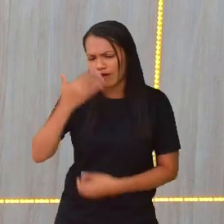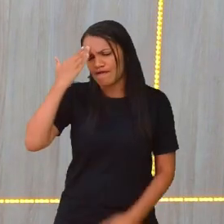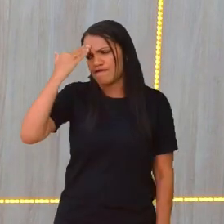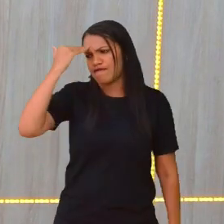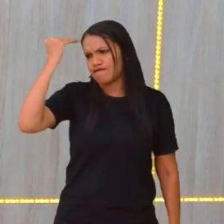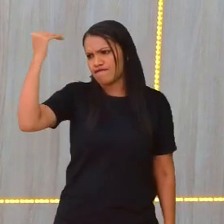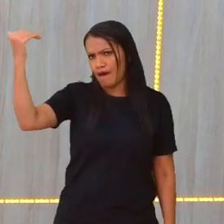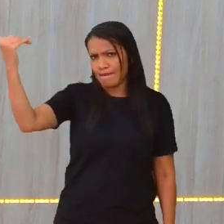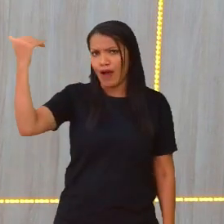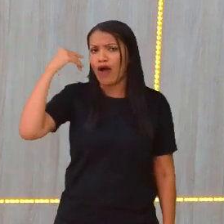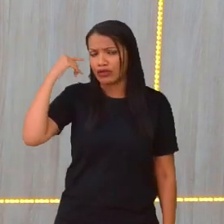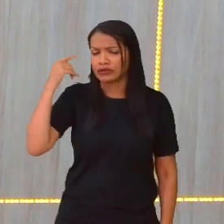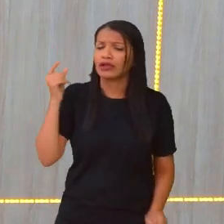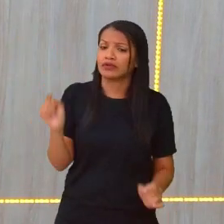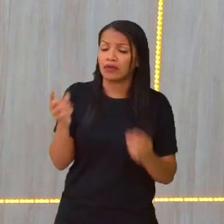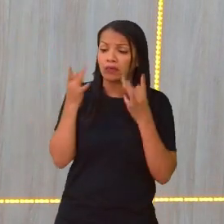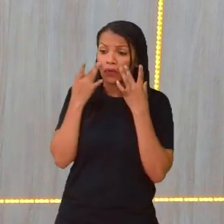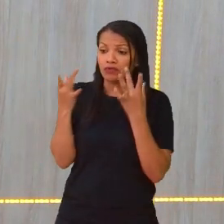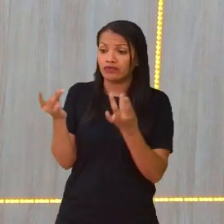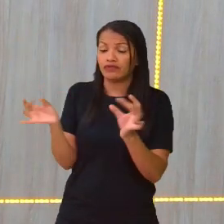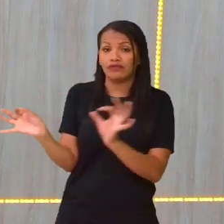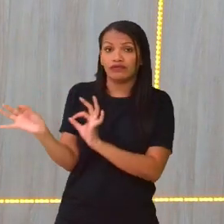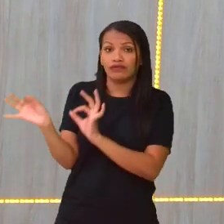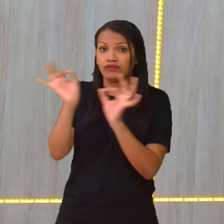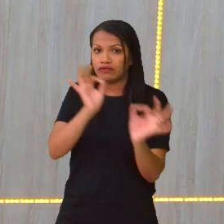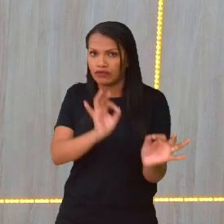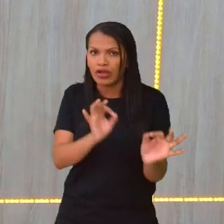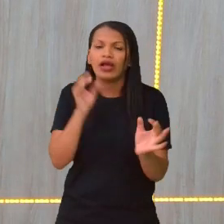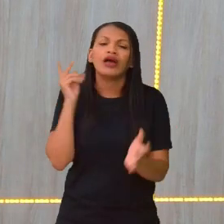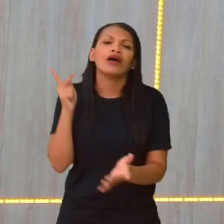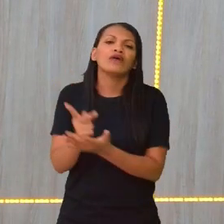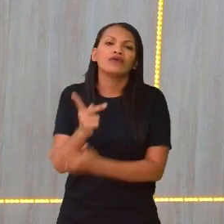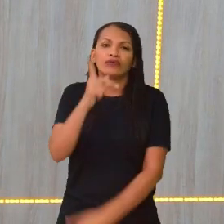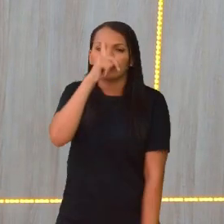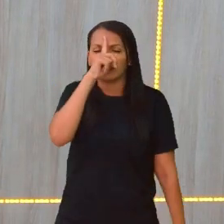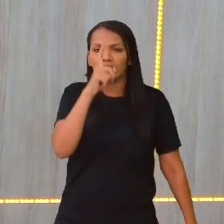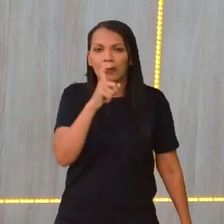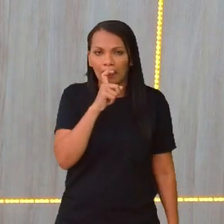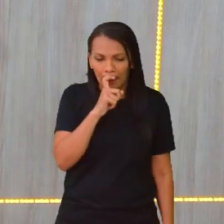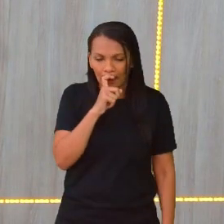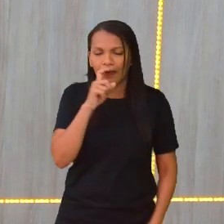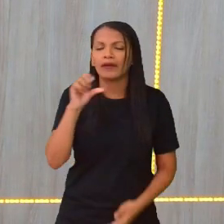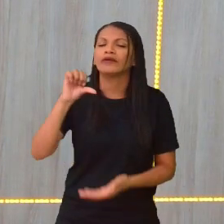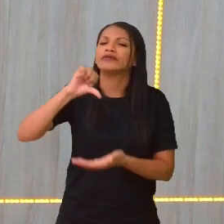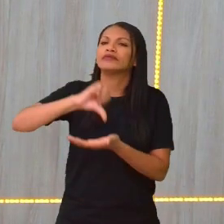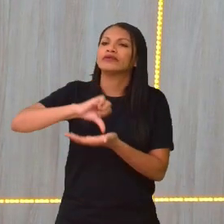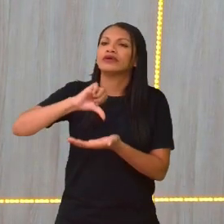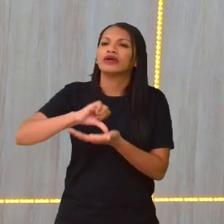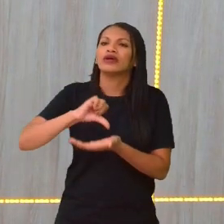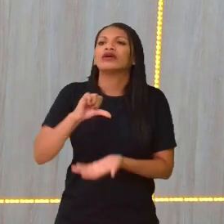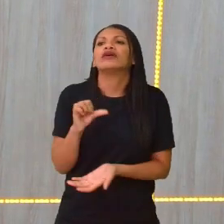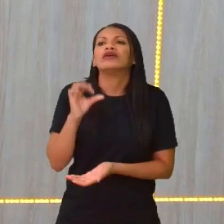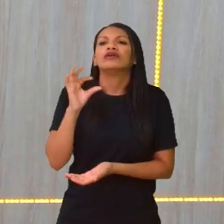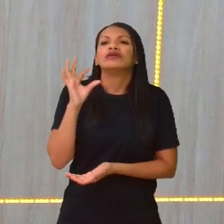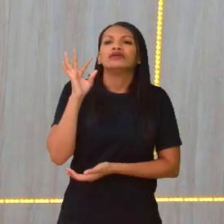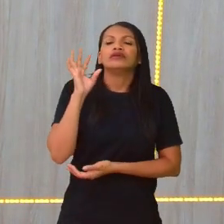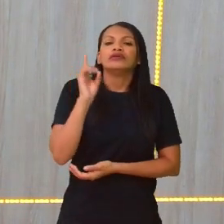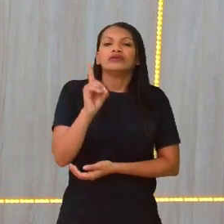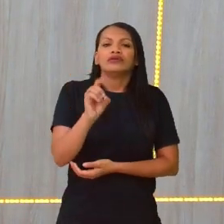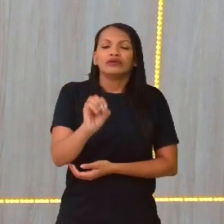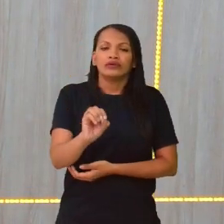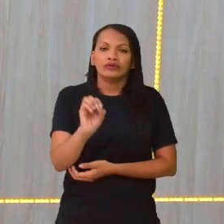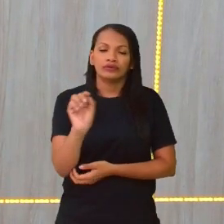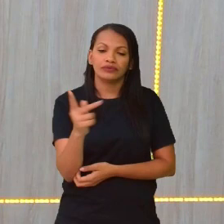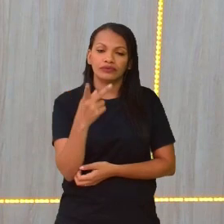famosa e com o maior investimento acontecendo lá no Catar. Cuja capital é Doha, lá no Oriente Médio. O Catar, ele fica